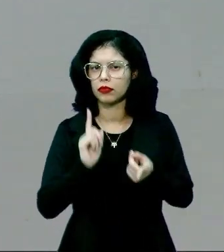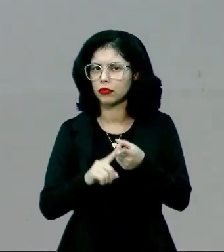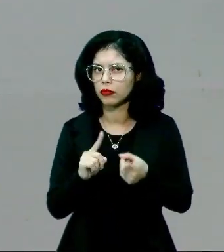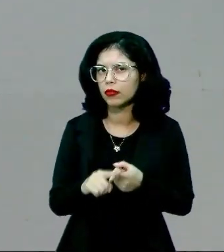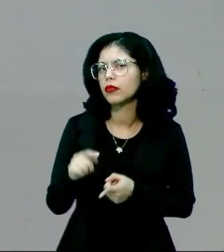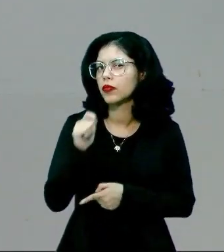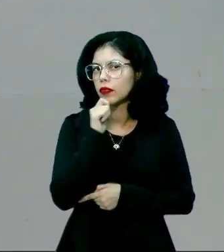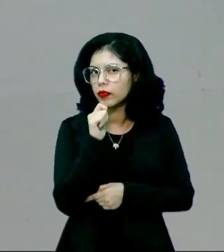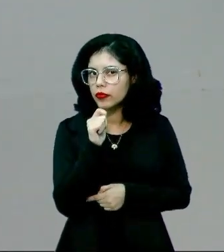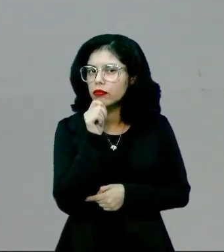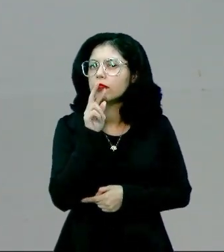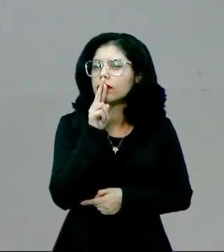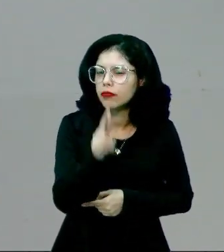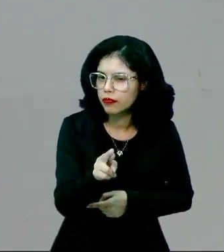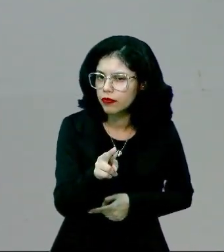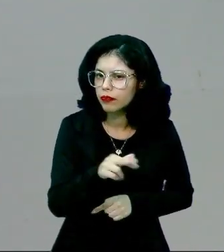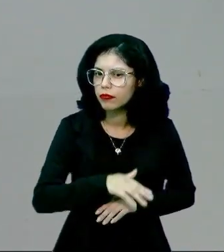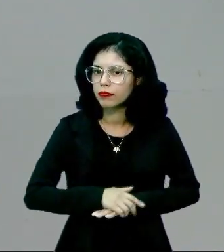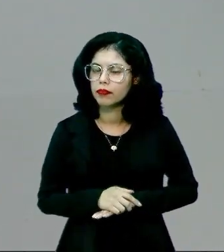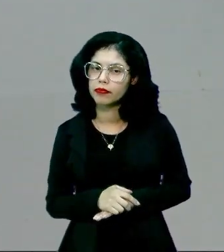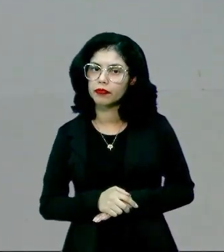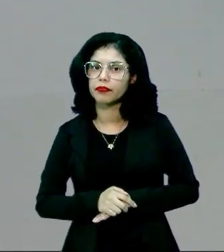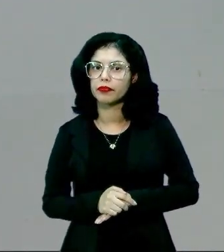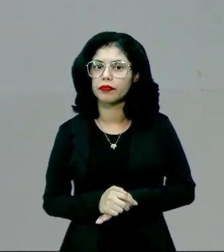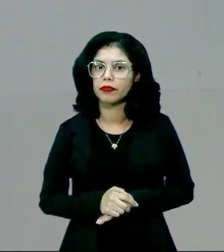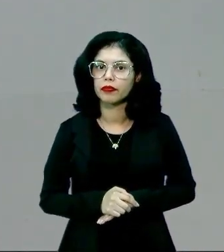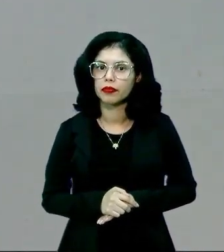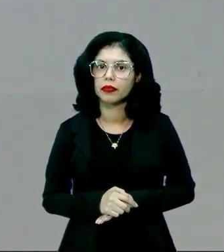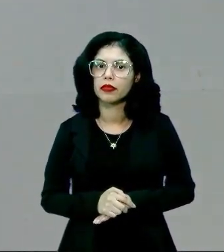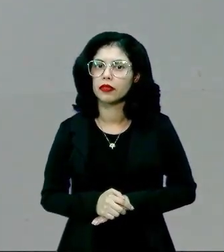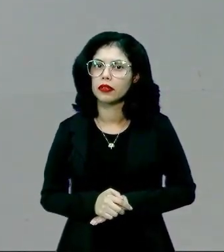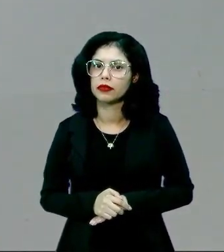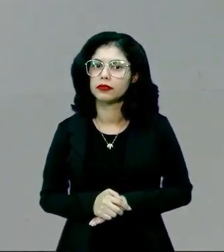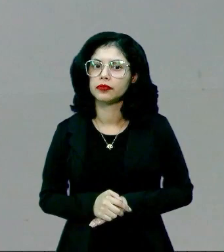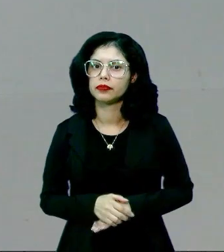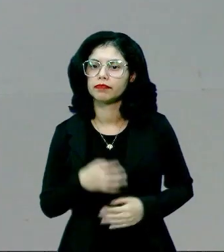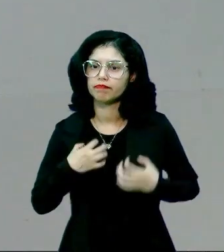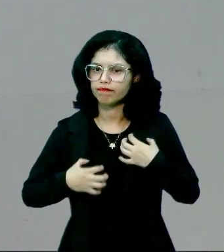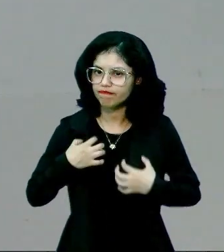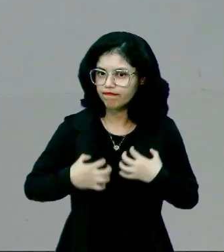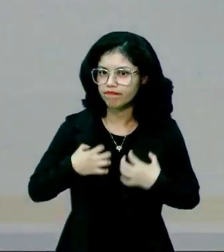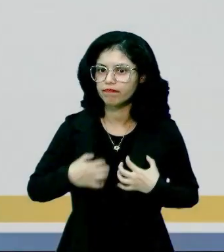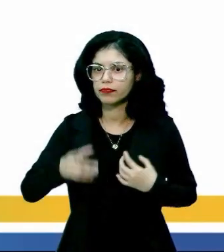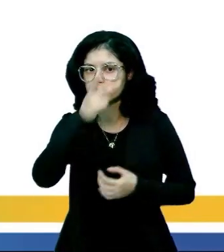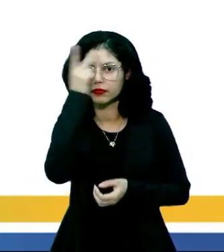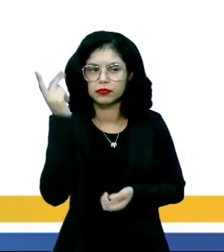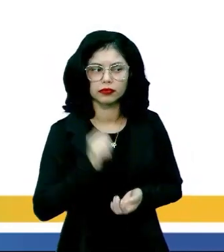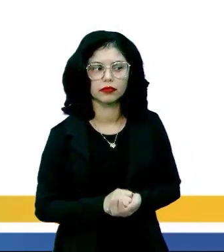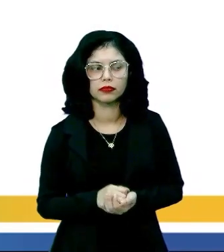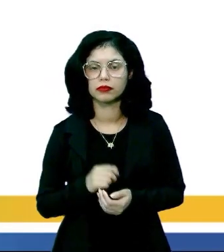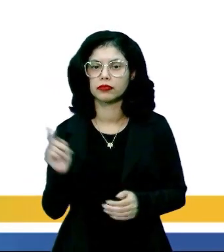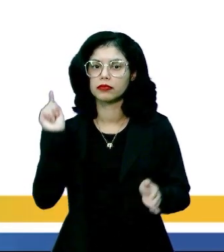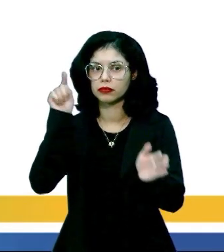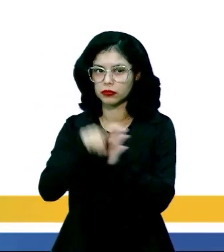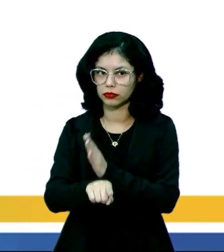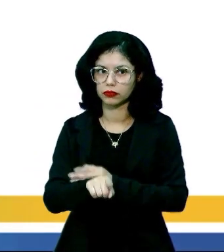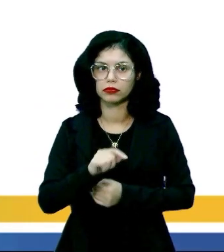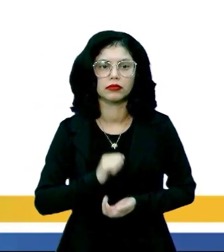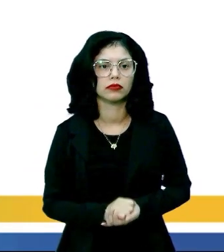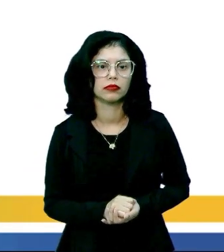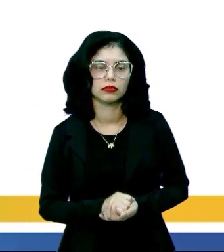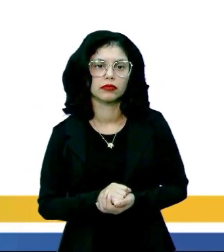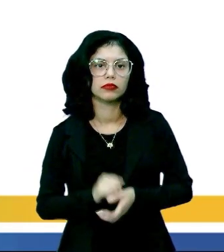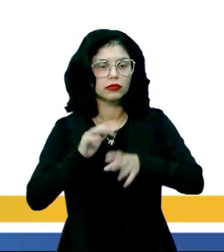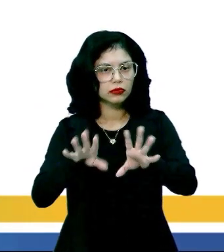por que que ainda não me respondeu? Não é? Acaba gerando uma angústia nas pessoas. Vamos para o comando da questão